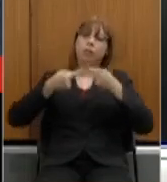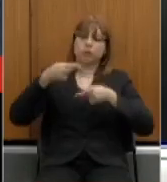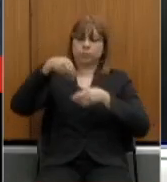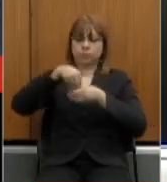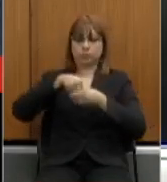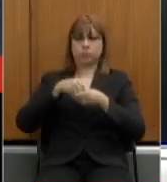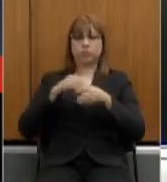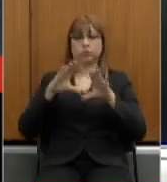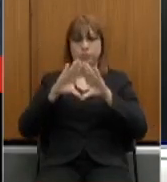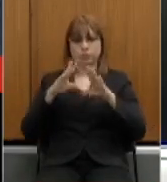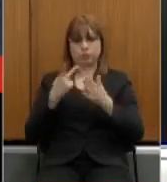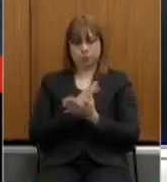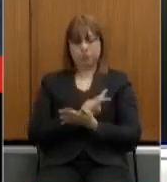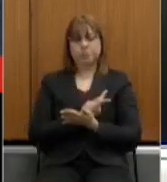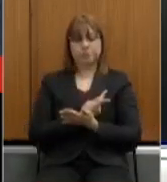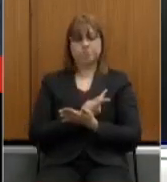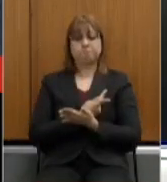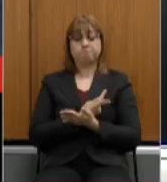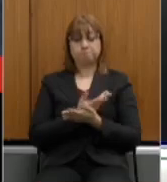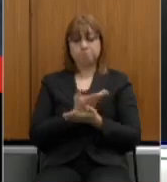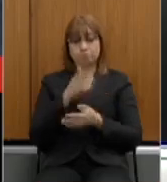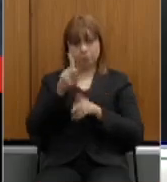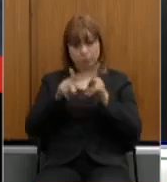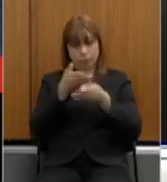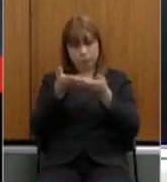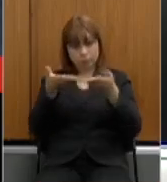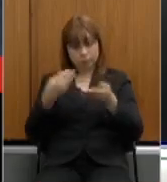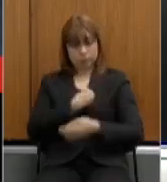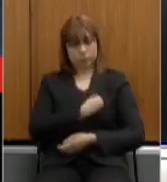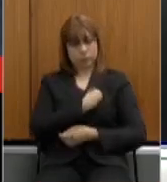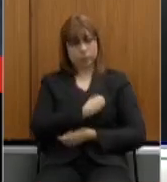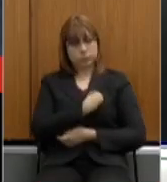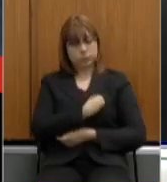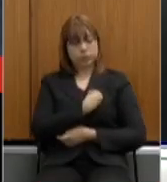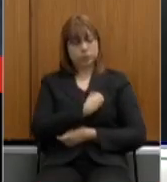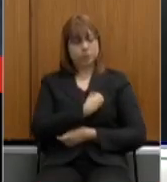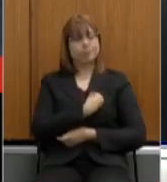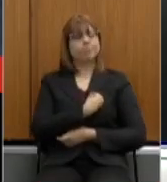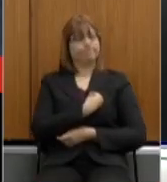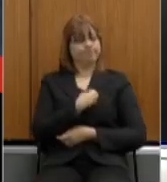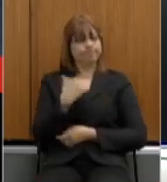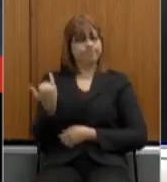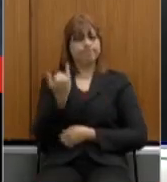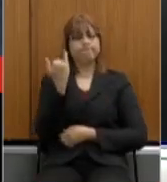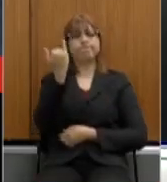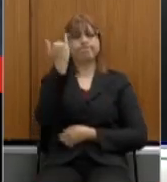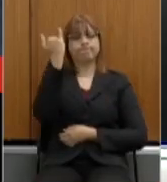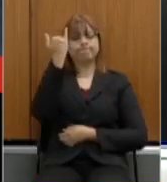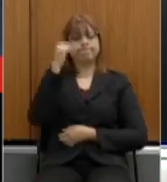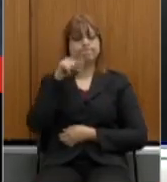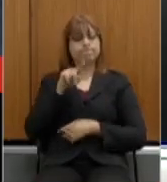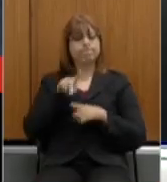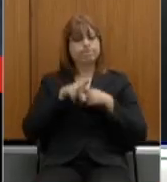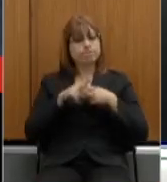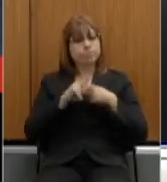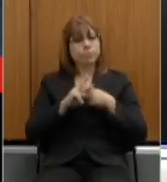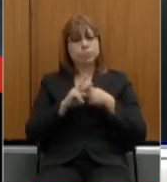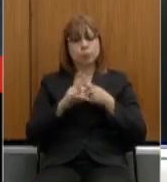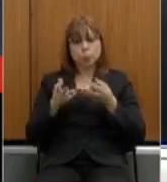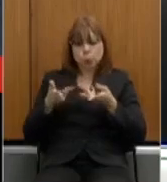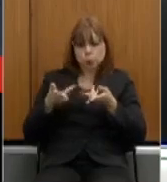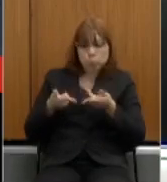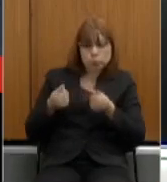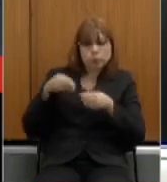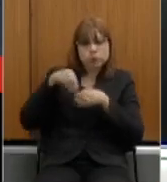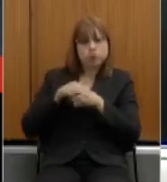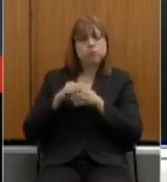Casa. A participação popular nesse contexto tem papel preponderante para que a reforma que será aprimorada por esta